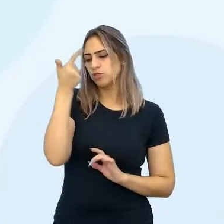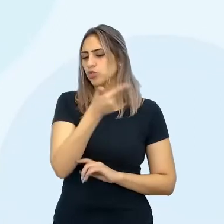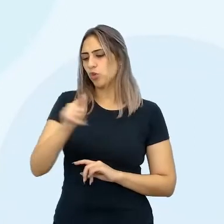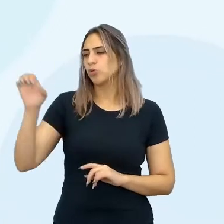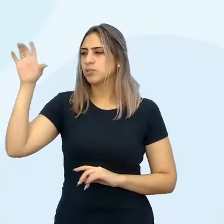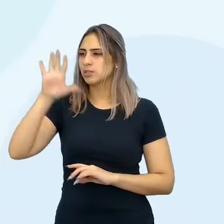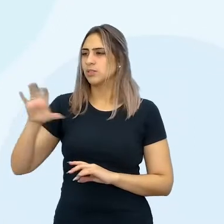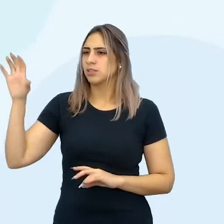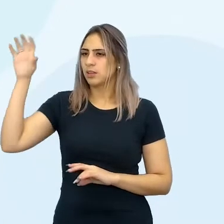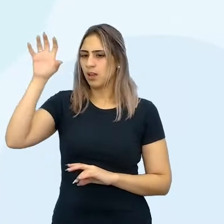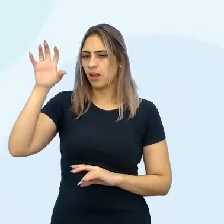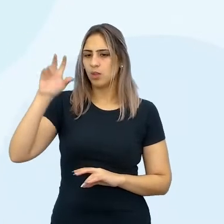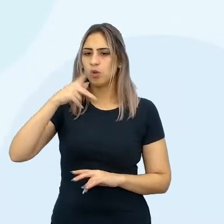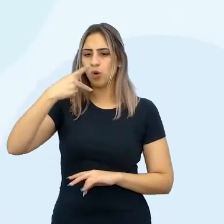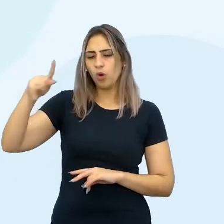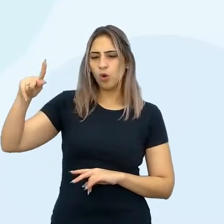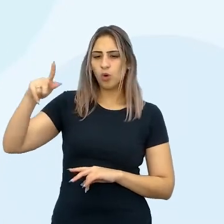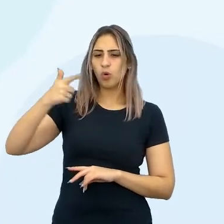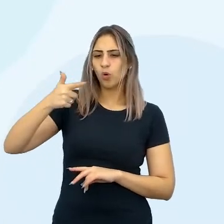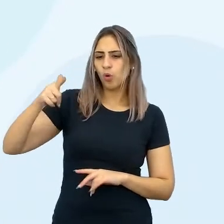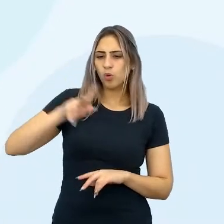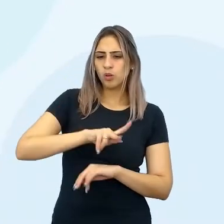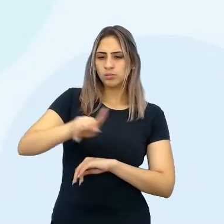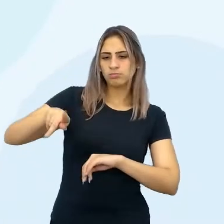estados, de outros países.